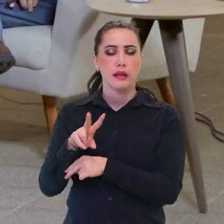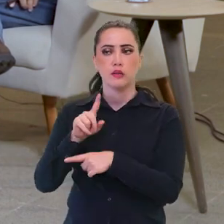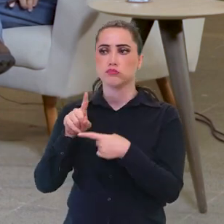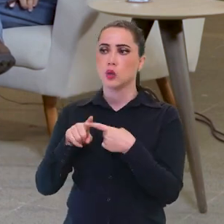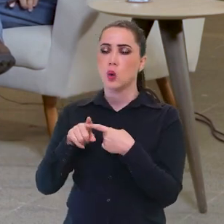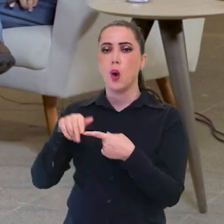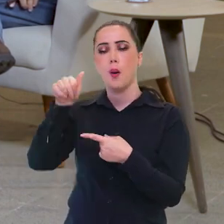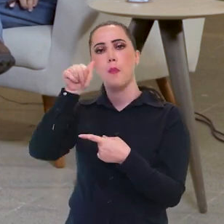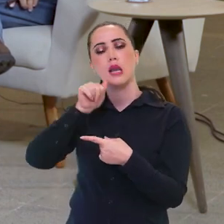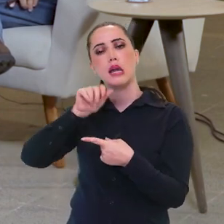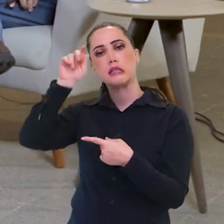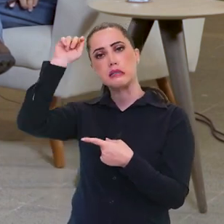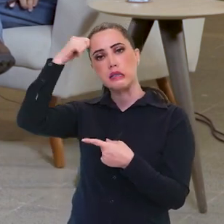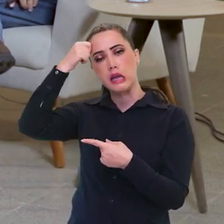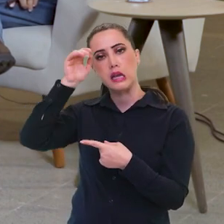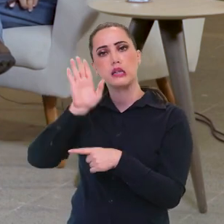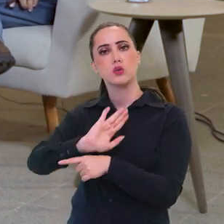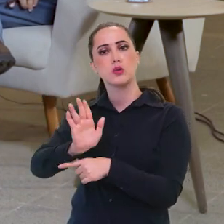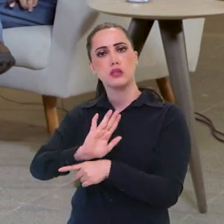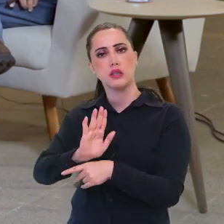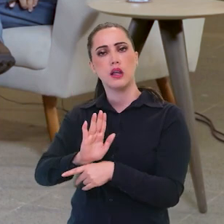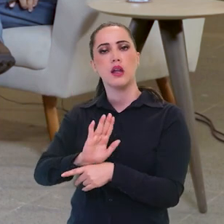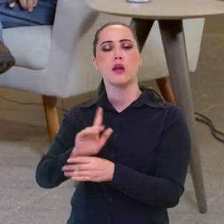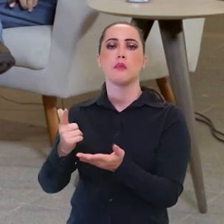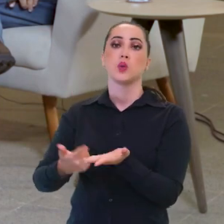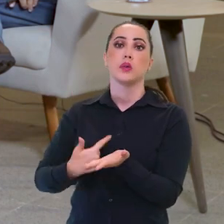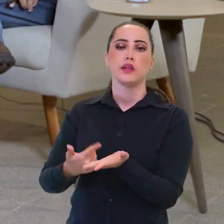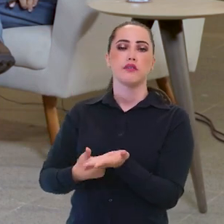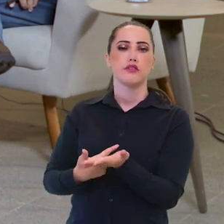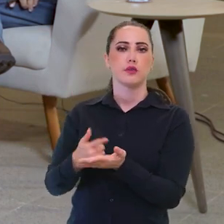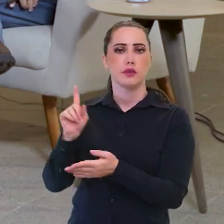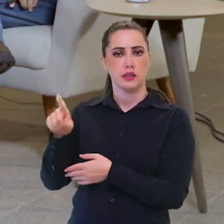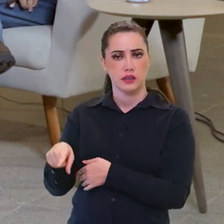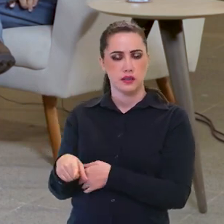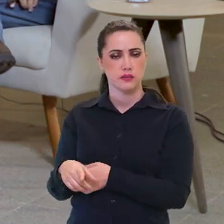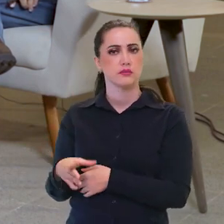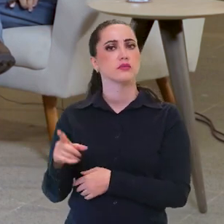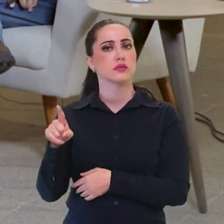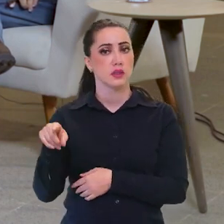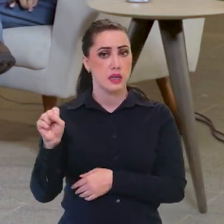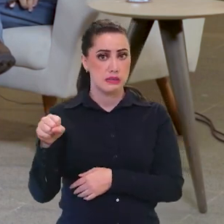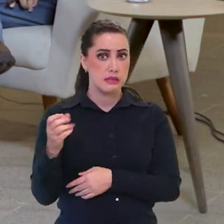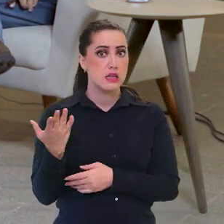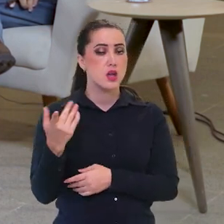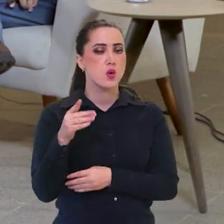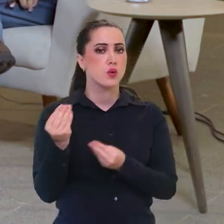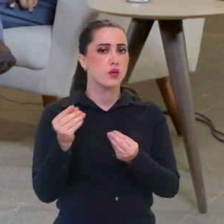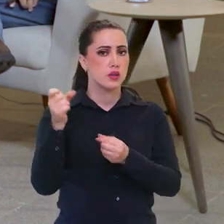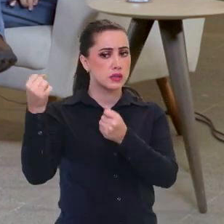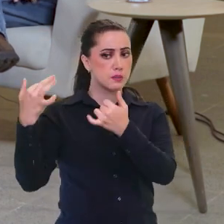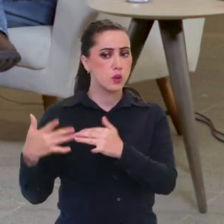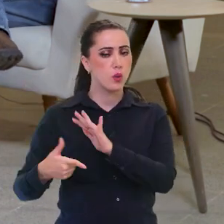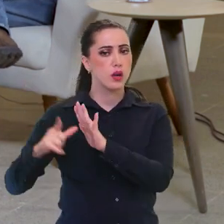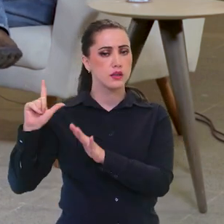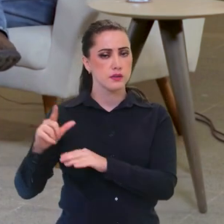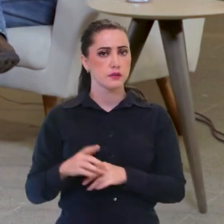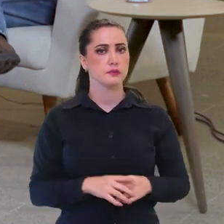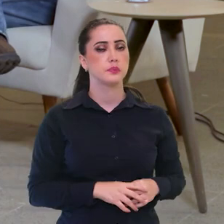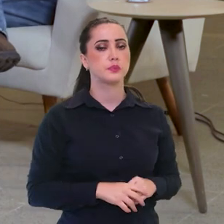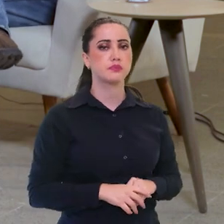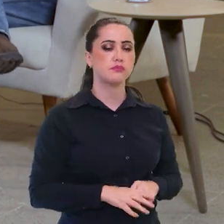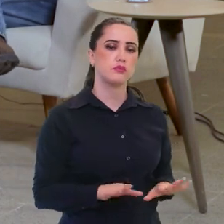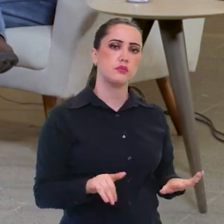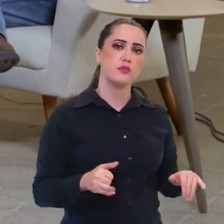contemplam mulheres negras no cinema e na literatura. Isso. para a gente finalizar, eu gostaria que você falasse um O foi que a senhora